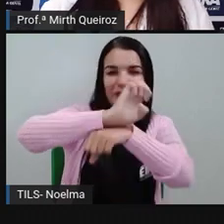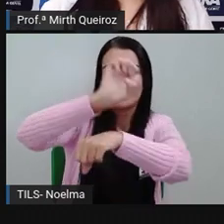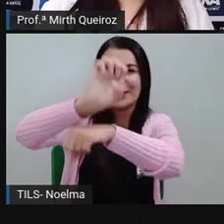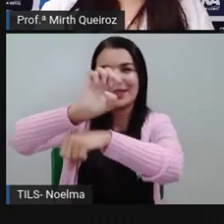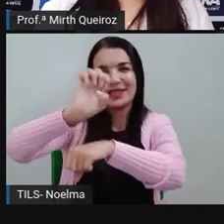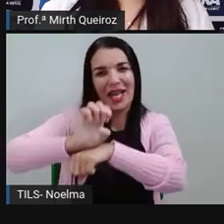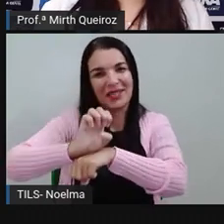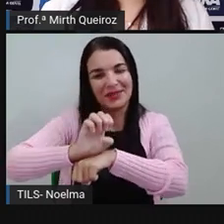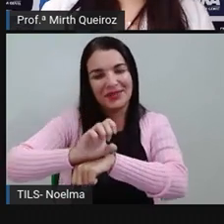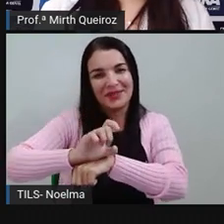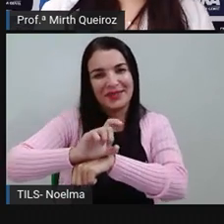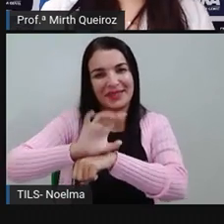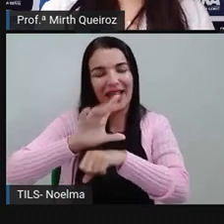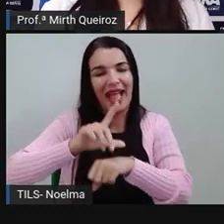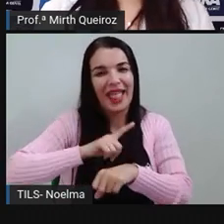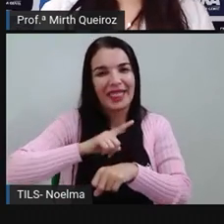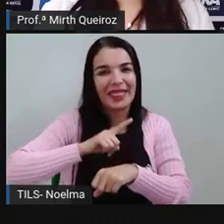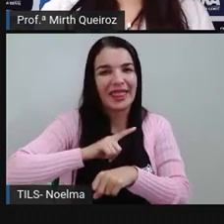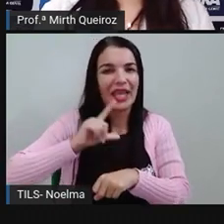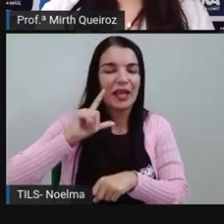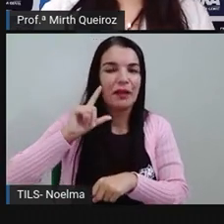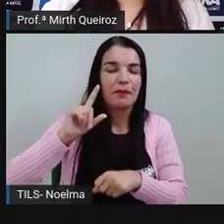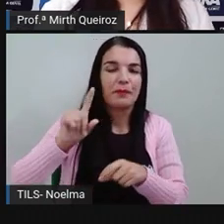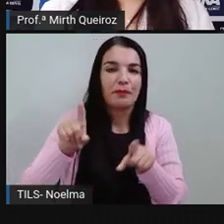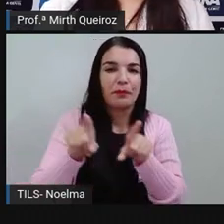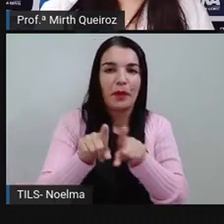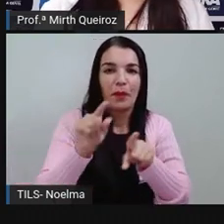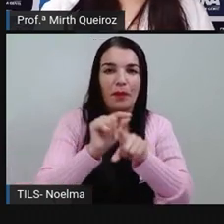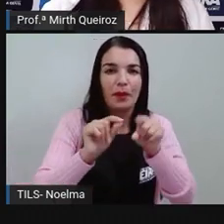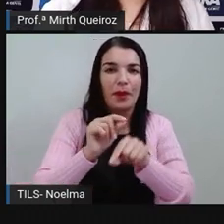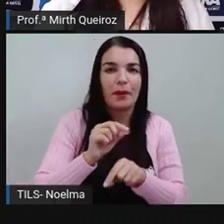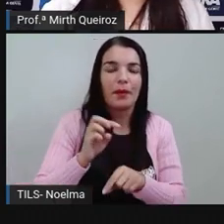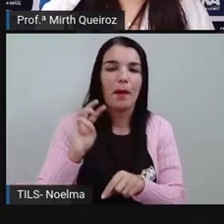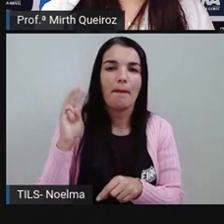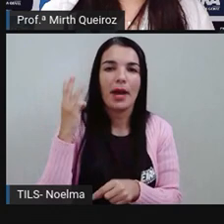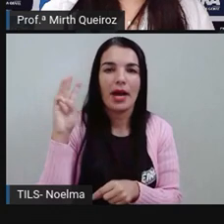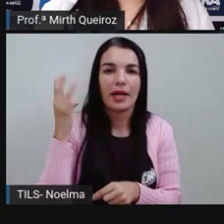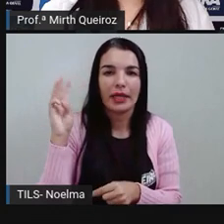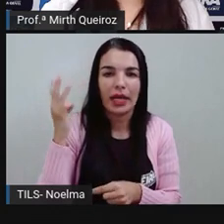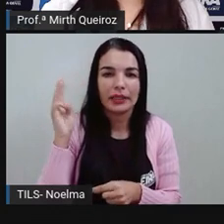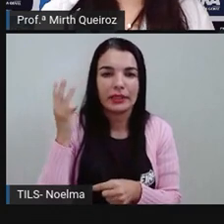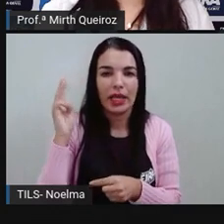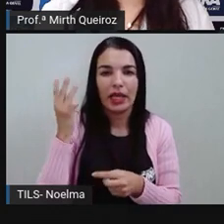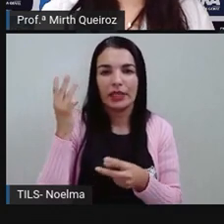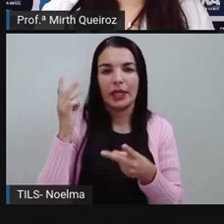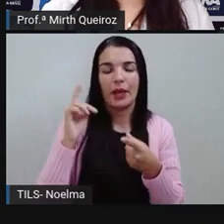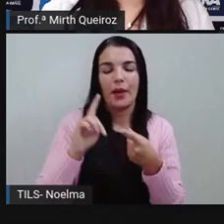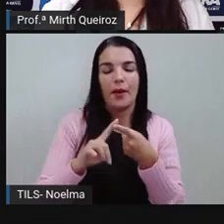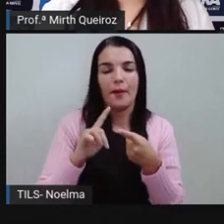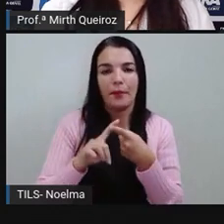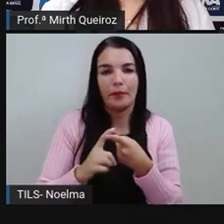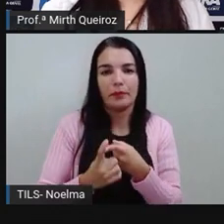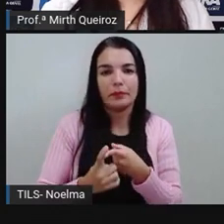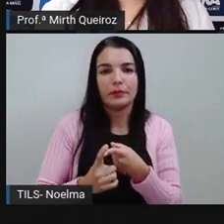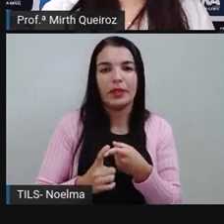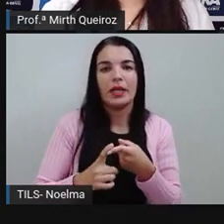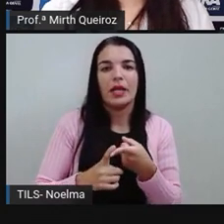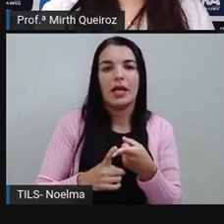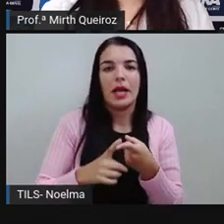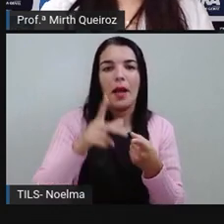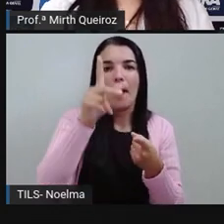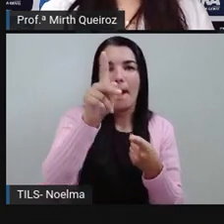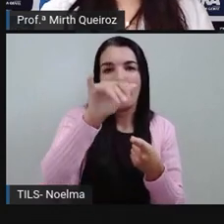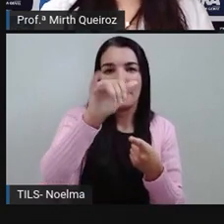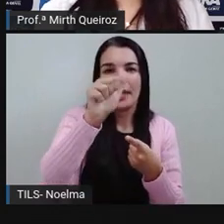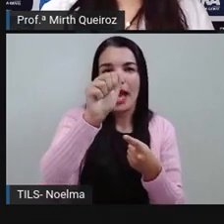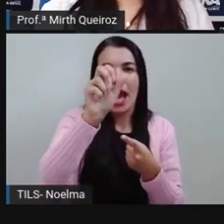Maranhão, com capital São Luís, Piauí, que tem capital Teresina, Ceará,